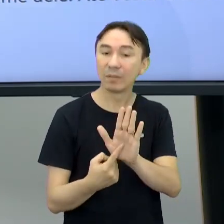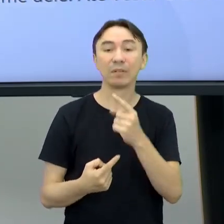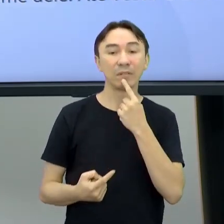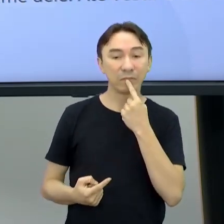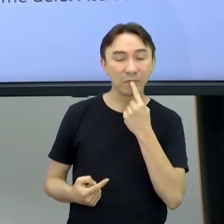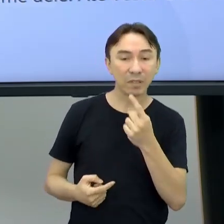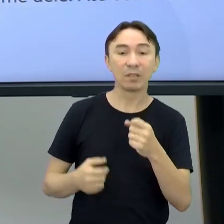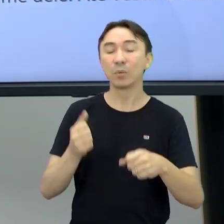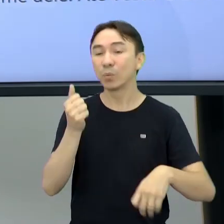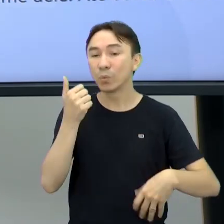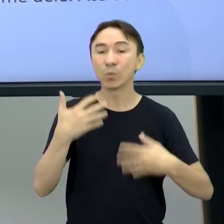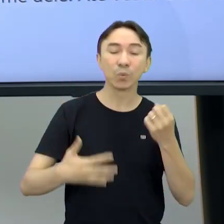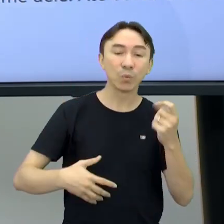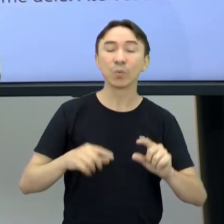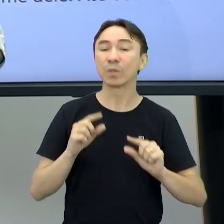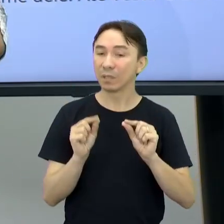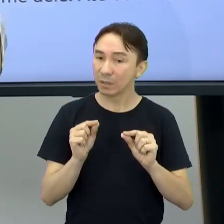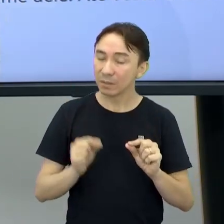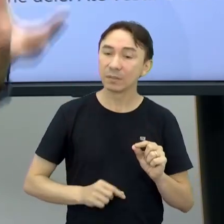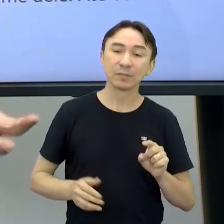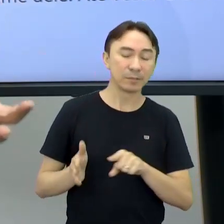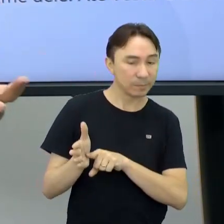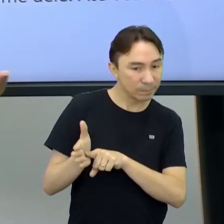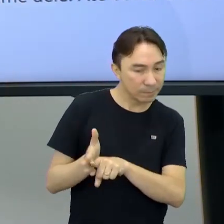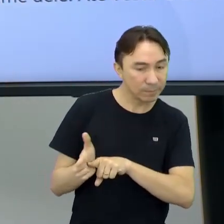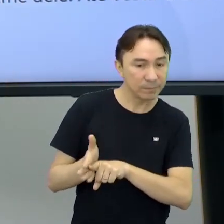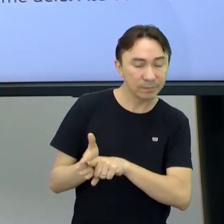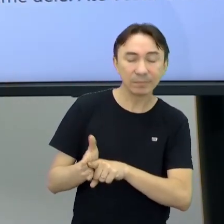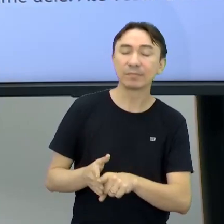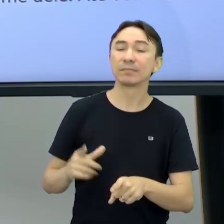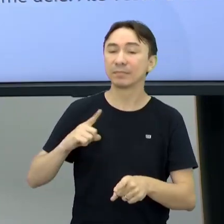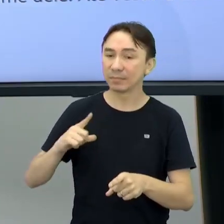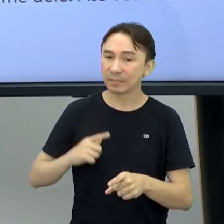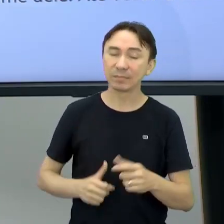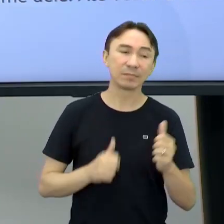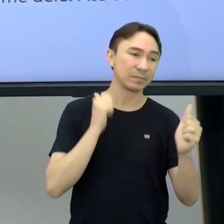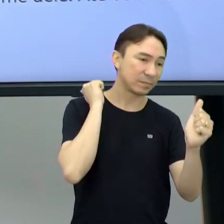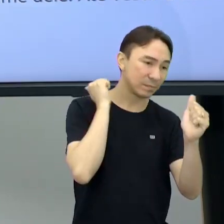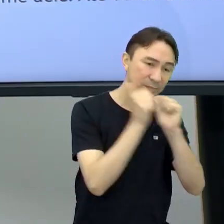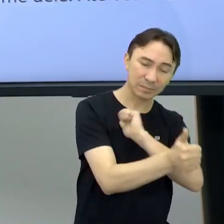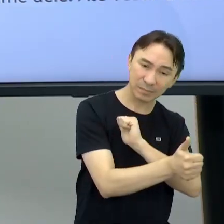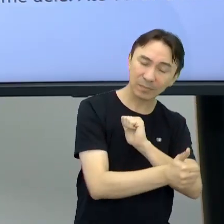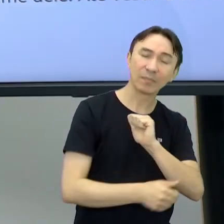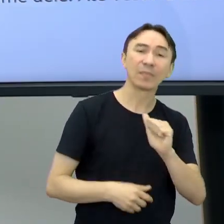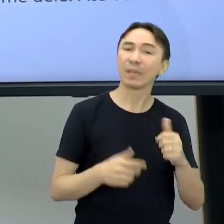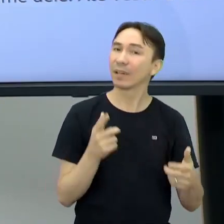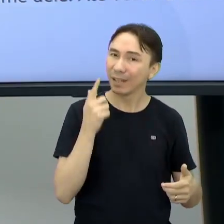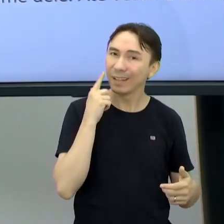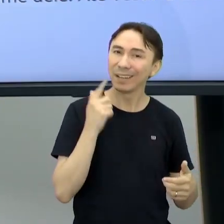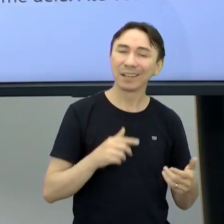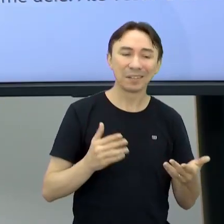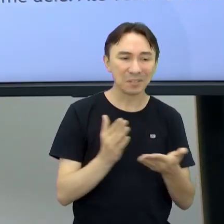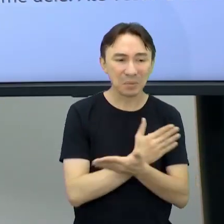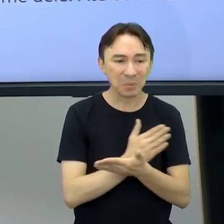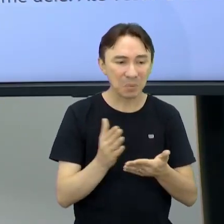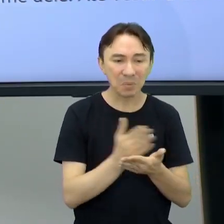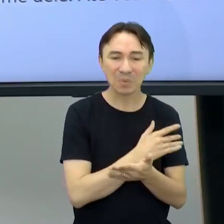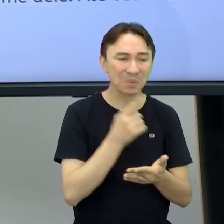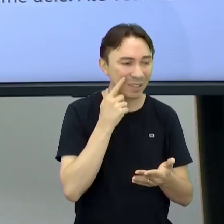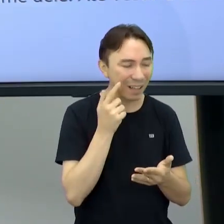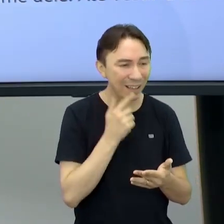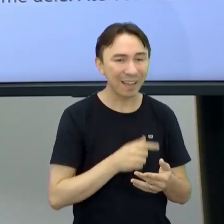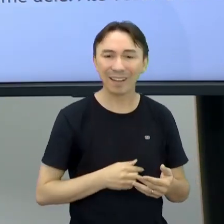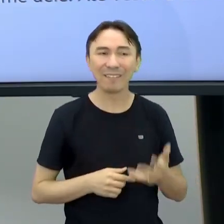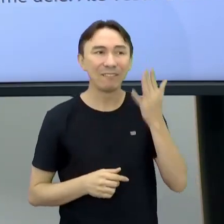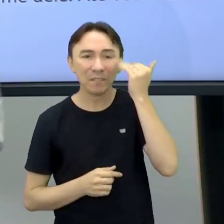Dessa investigação Sobre esportes em evidência Modalidades com menos evidência A gente trabalhou ali Do